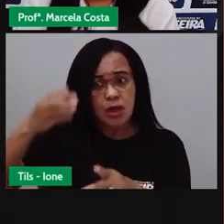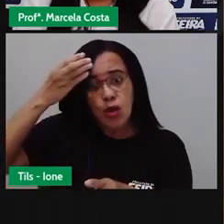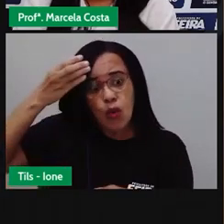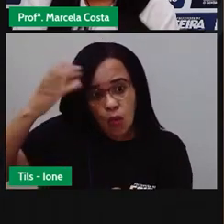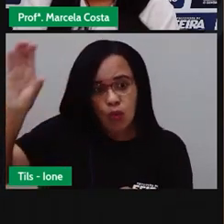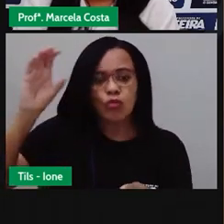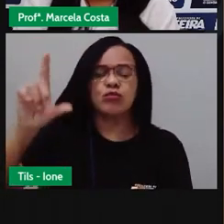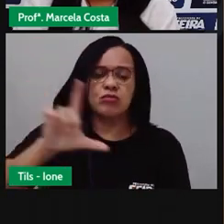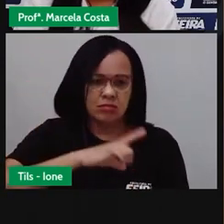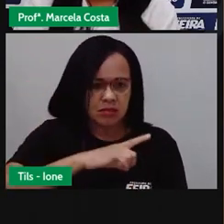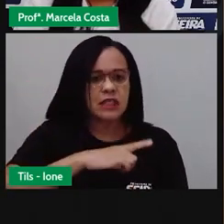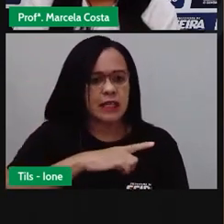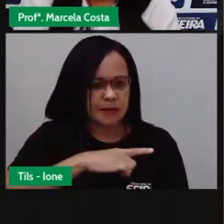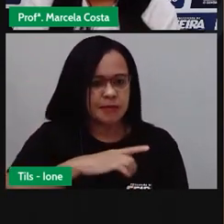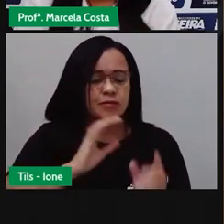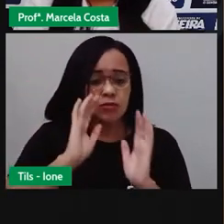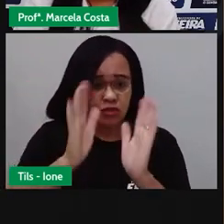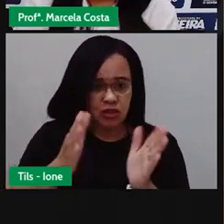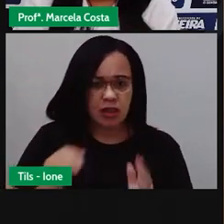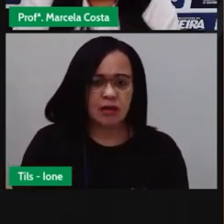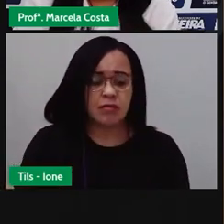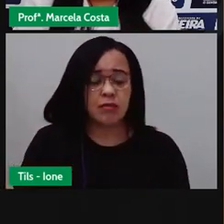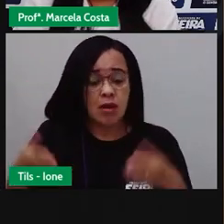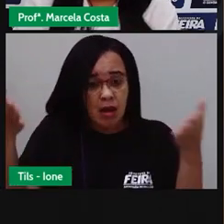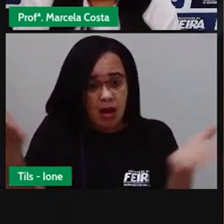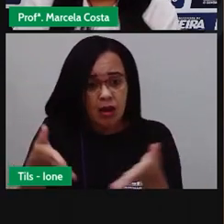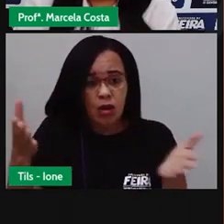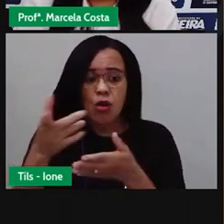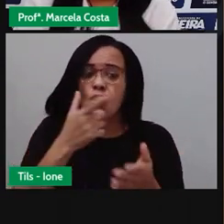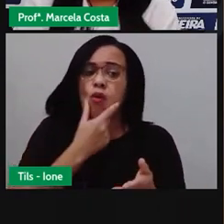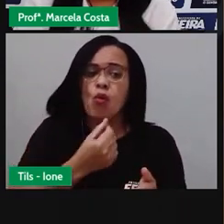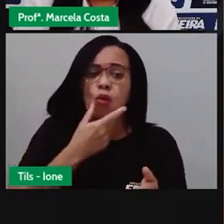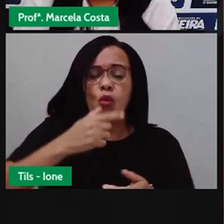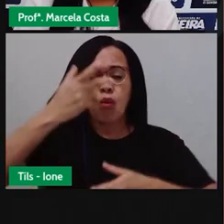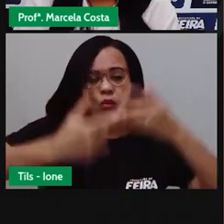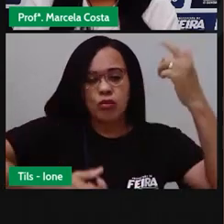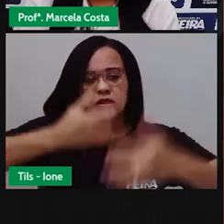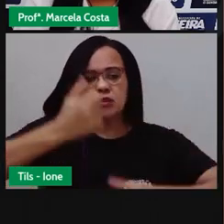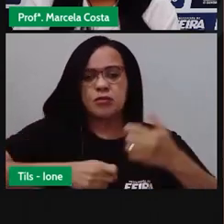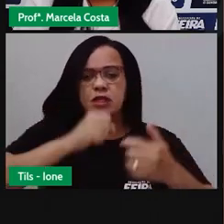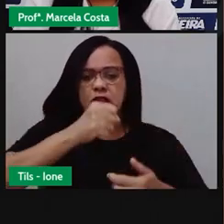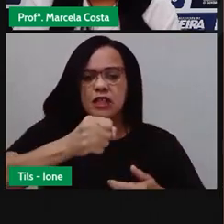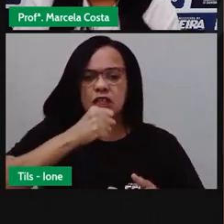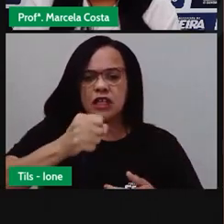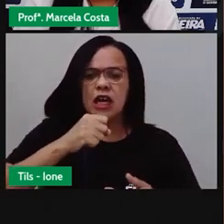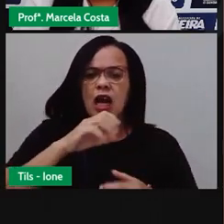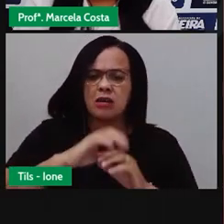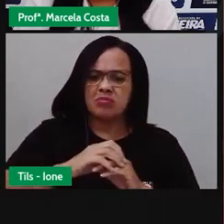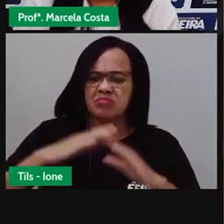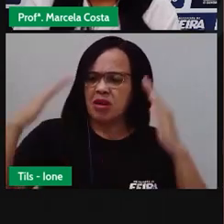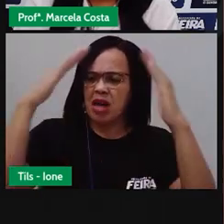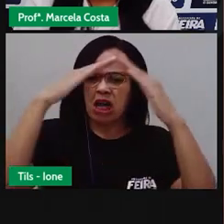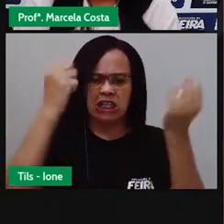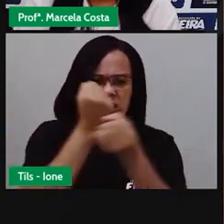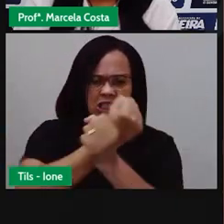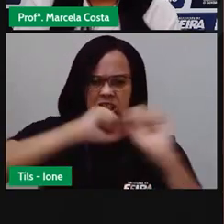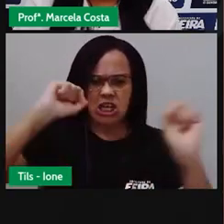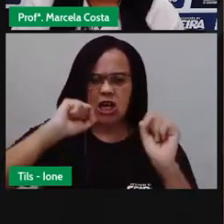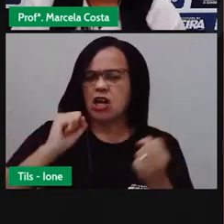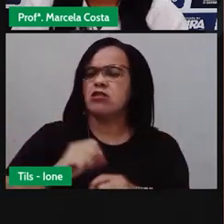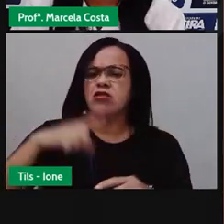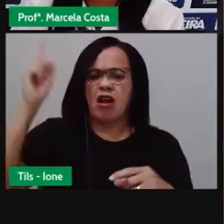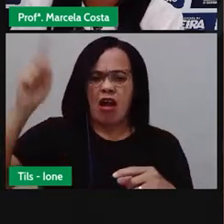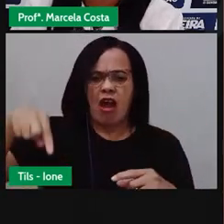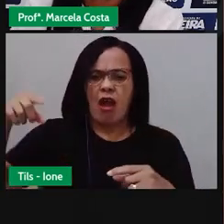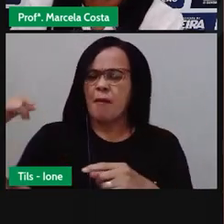dúvida alguma, vai ser o ponto de maior importância para